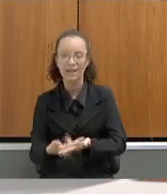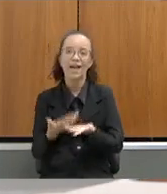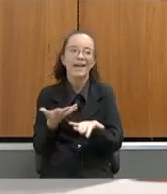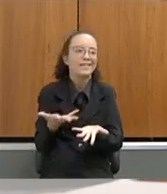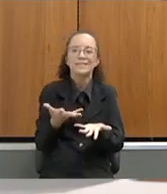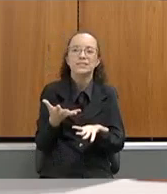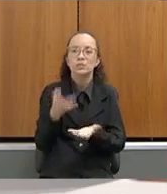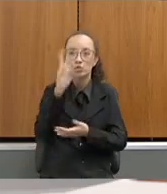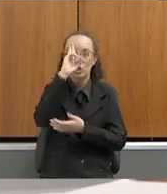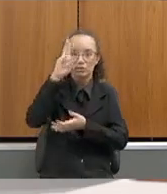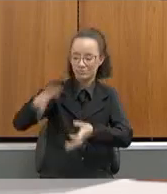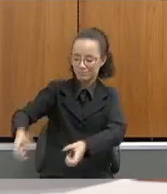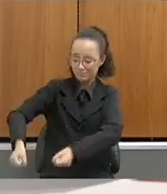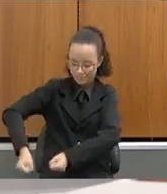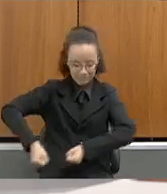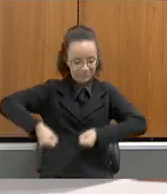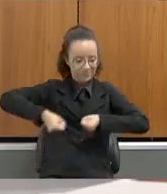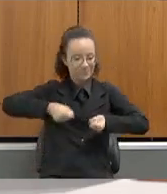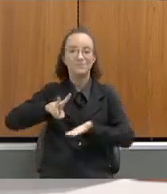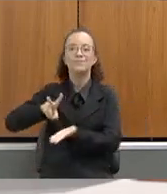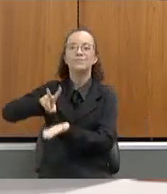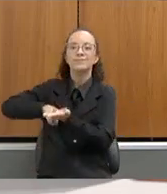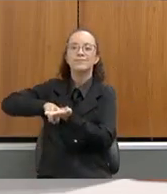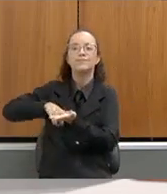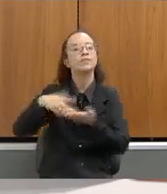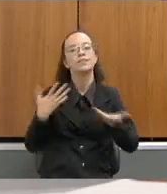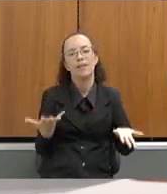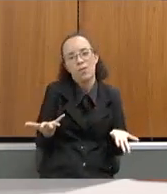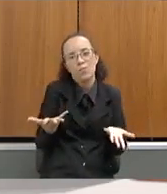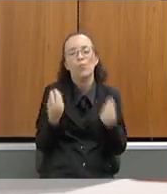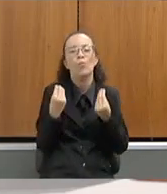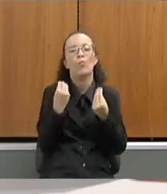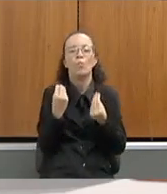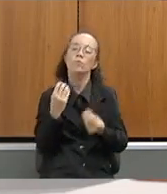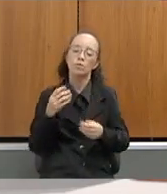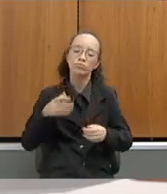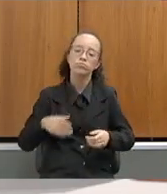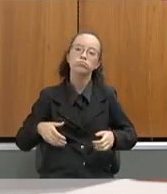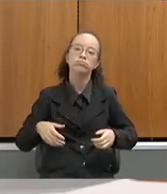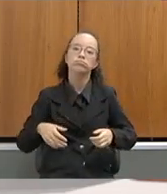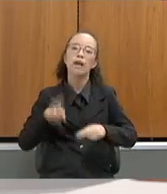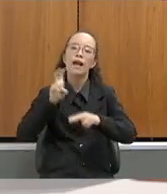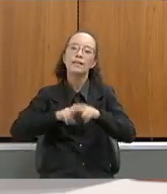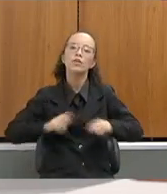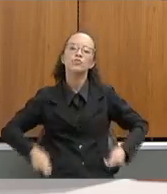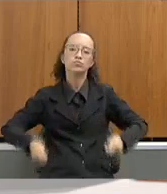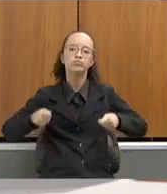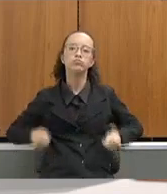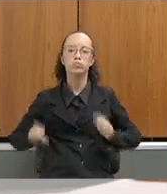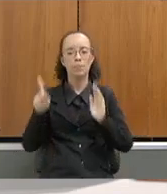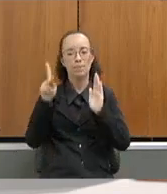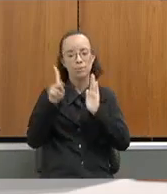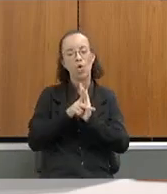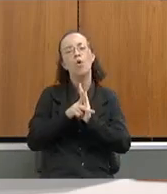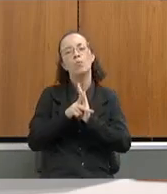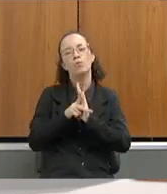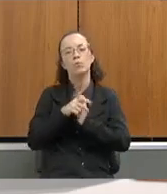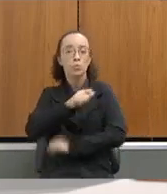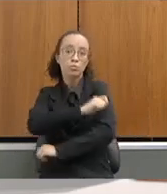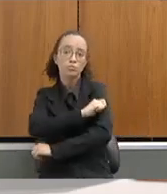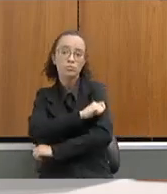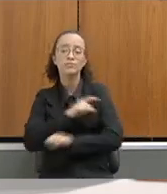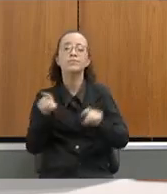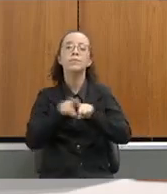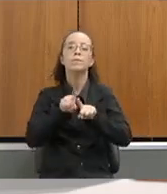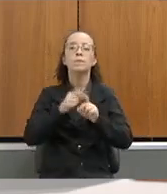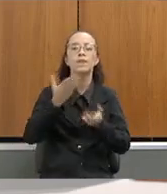essa estudante, então colocamos uma cadeira de roda para que possa transportar esse estudante ou o estudante. É obrigatório também